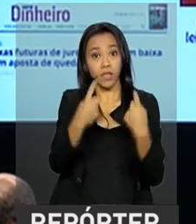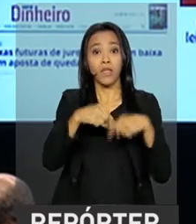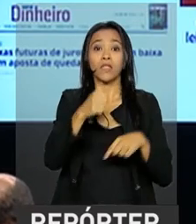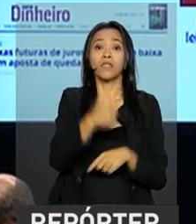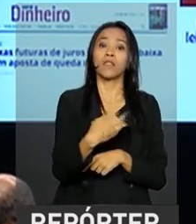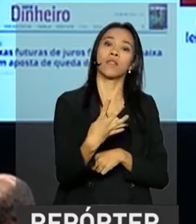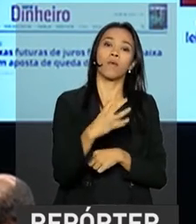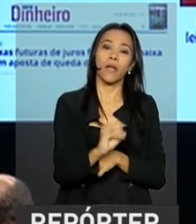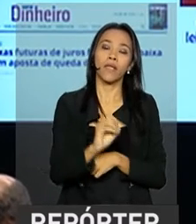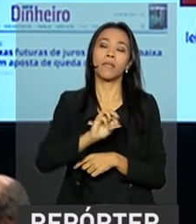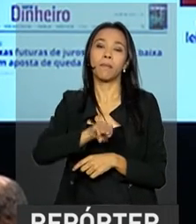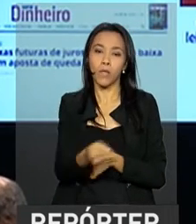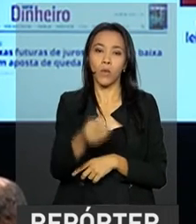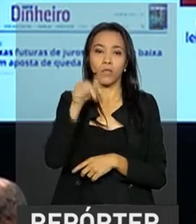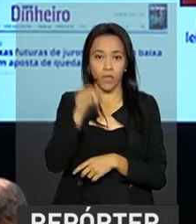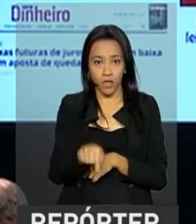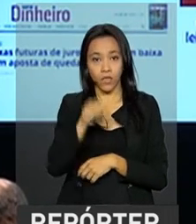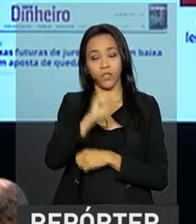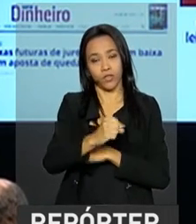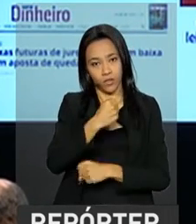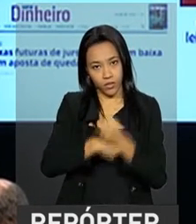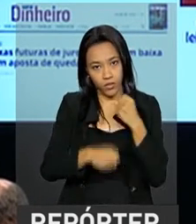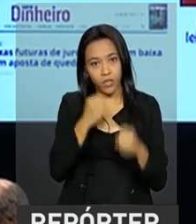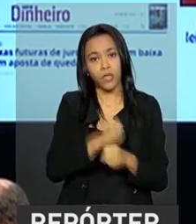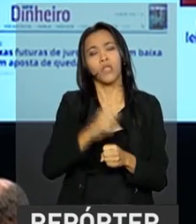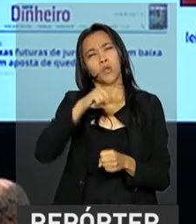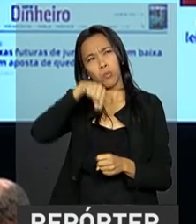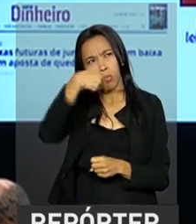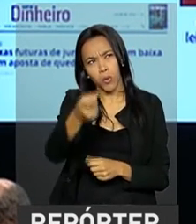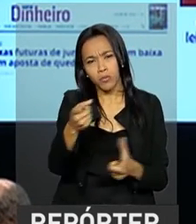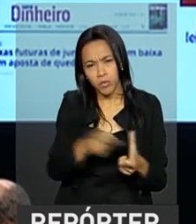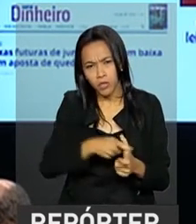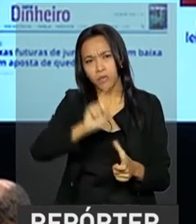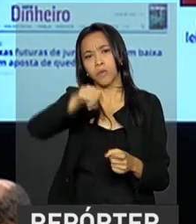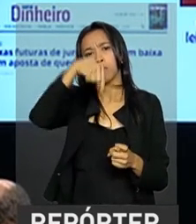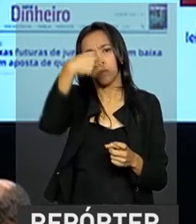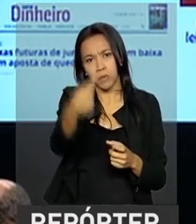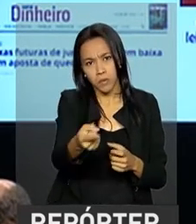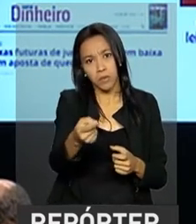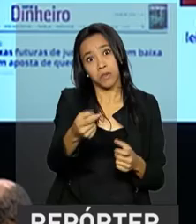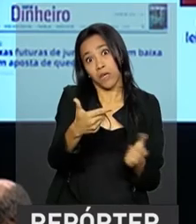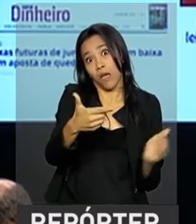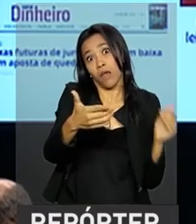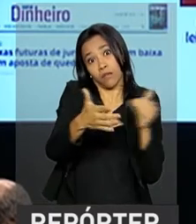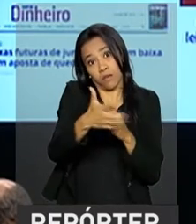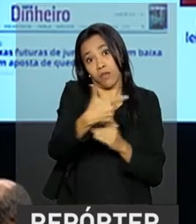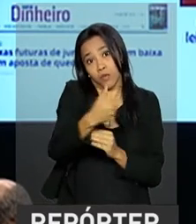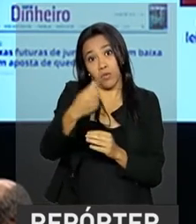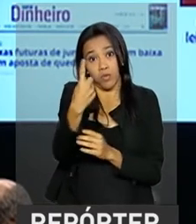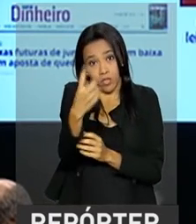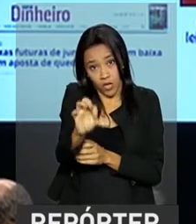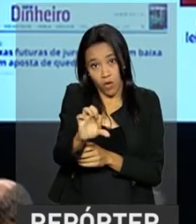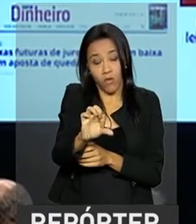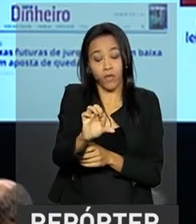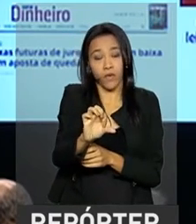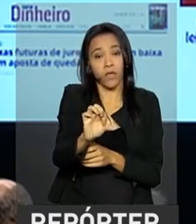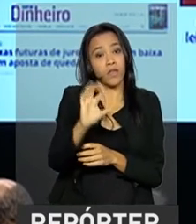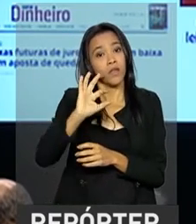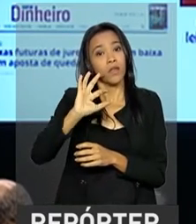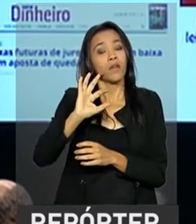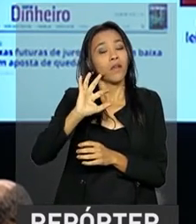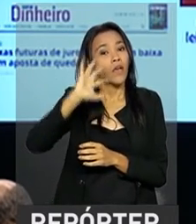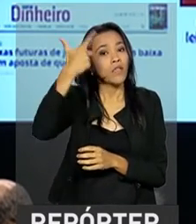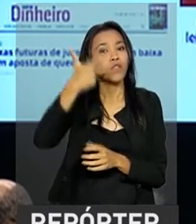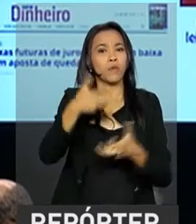bilhões de déficit este ano, teremos déficit no próximo ano e, quiçá, em 2019, nós consigamos retornar para o